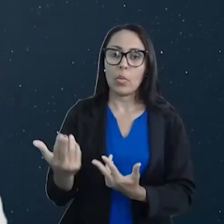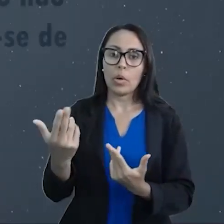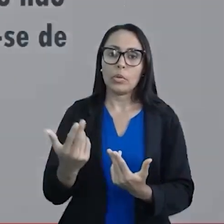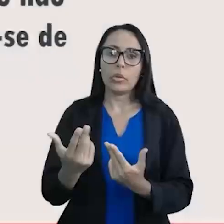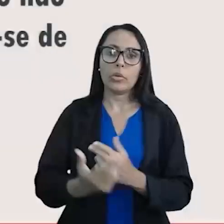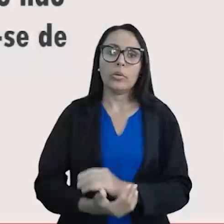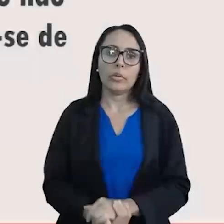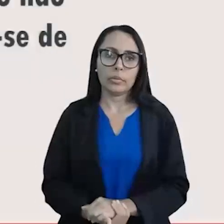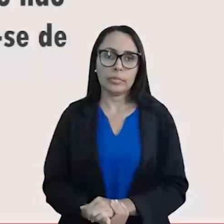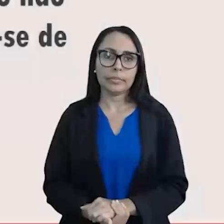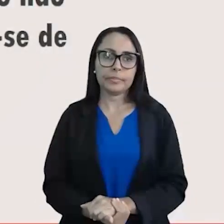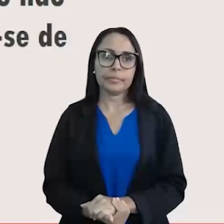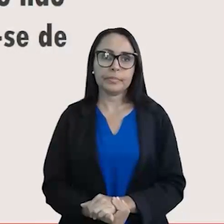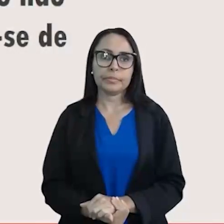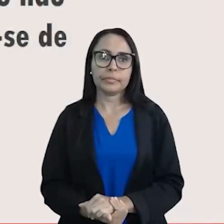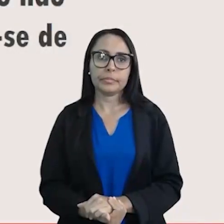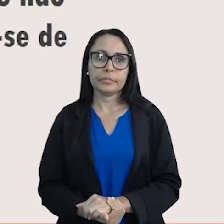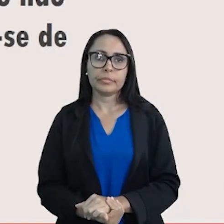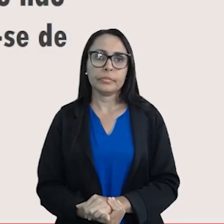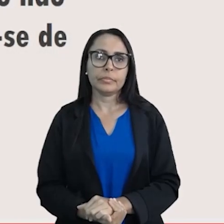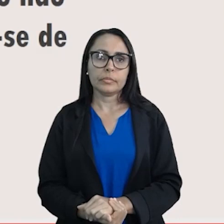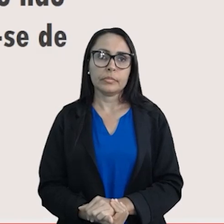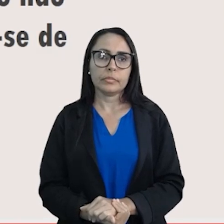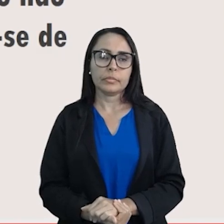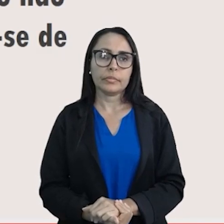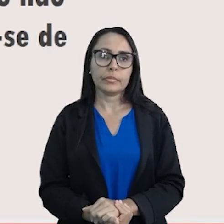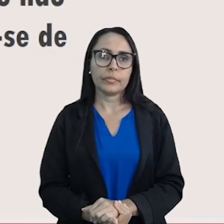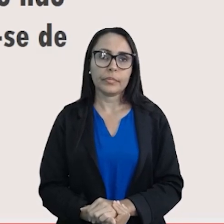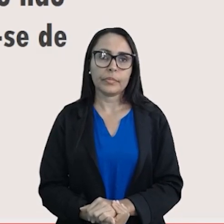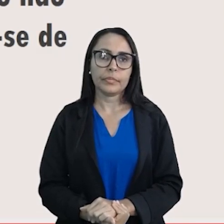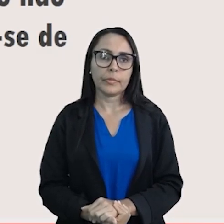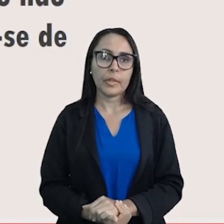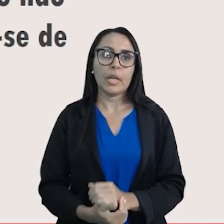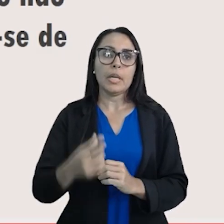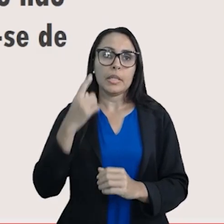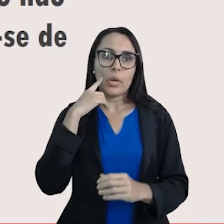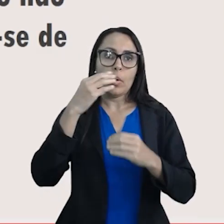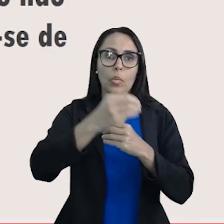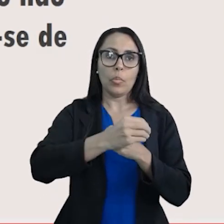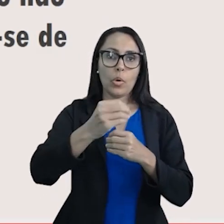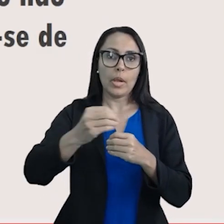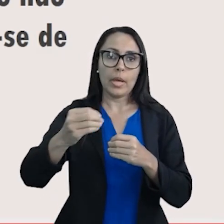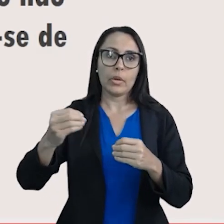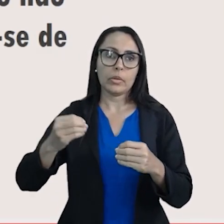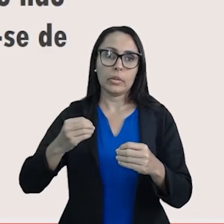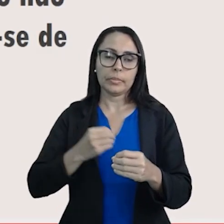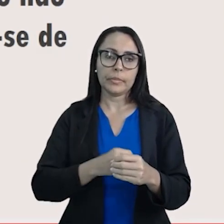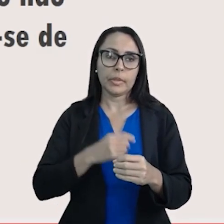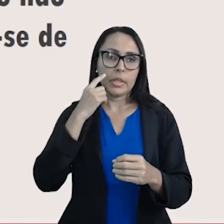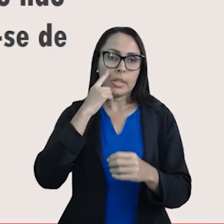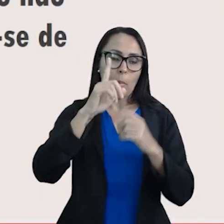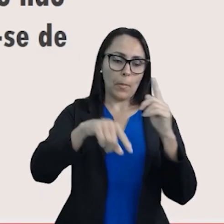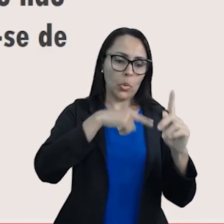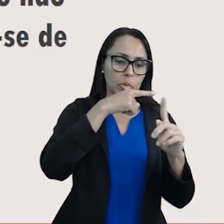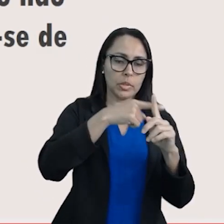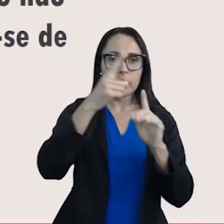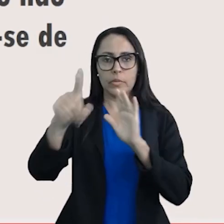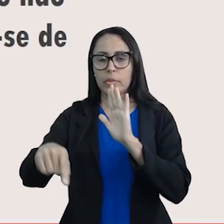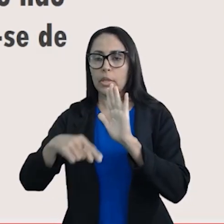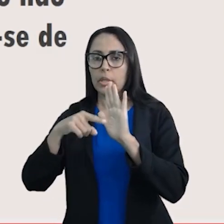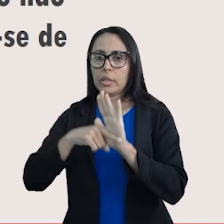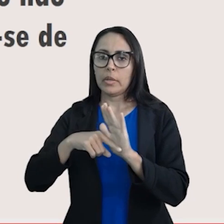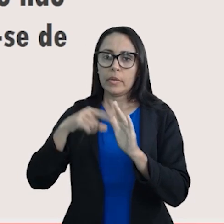Projeta aí, Robertão. Então, ao submeter uma molécula a um campo elétrico, polos positivo e negativo,